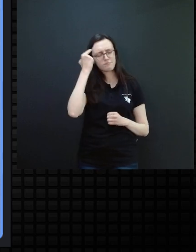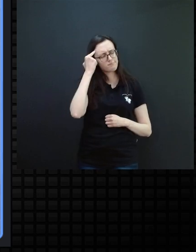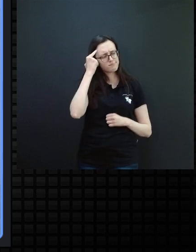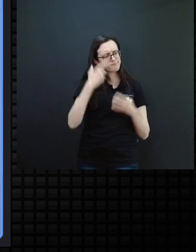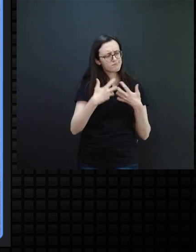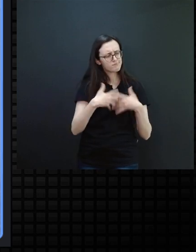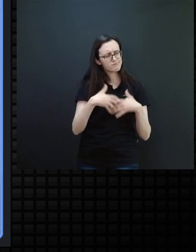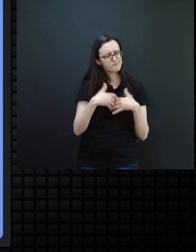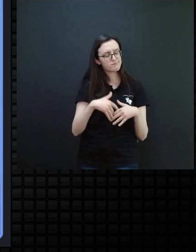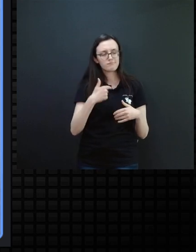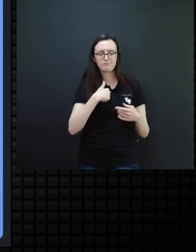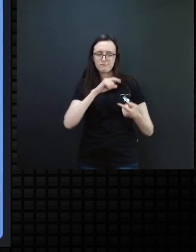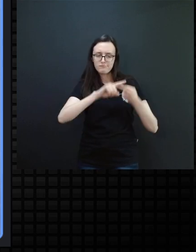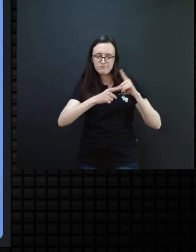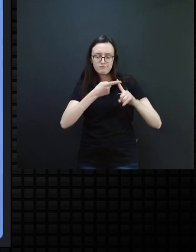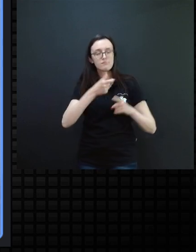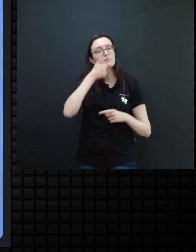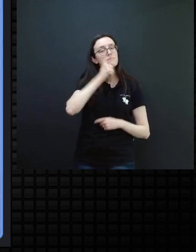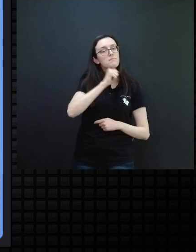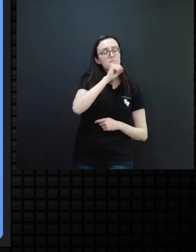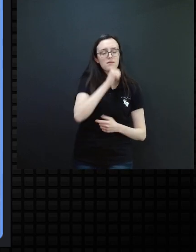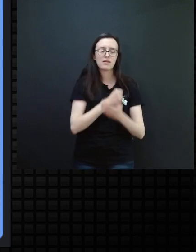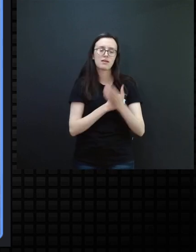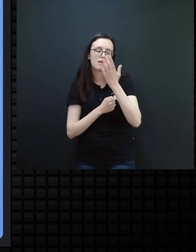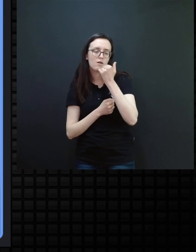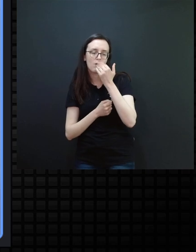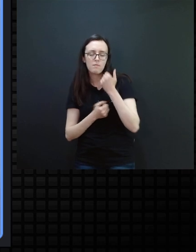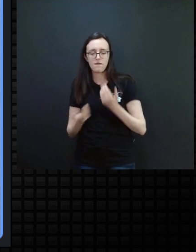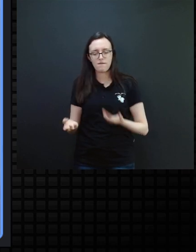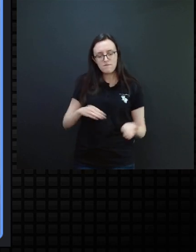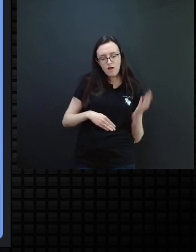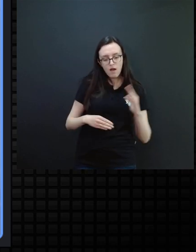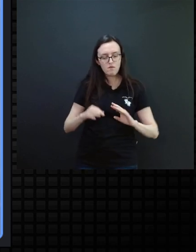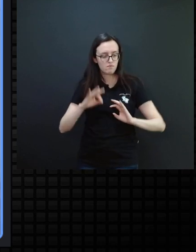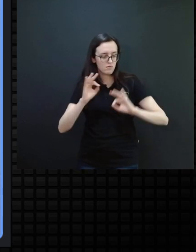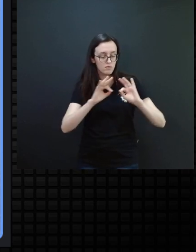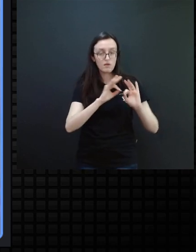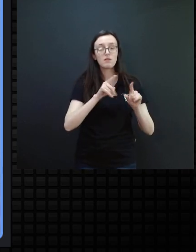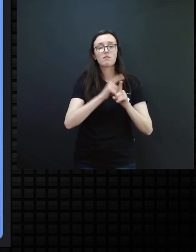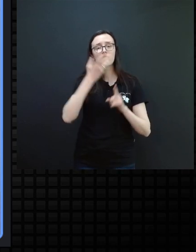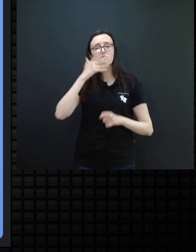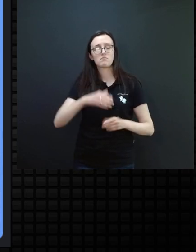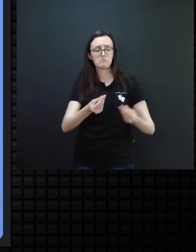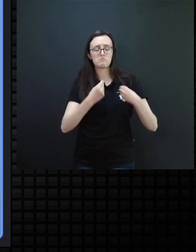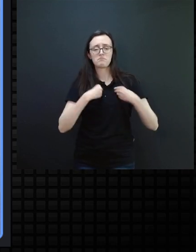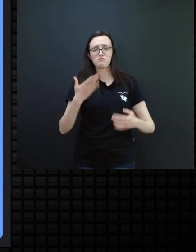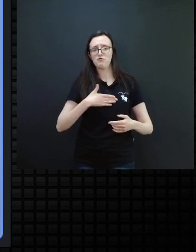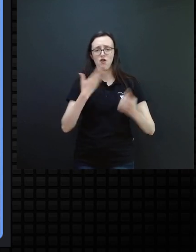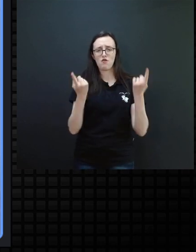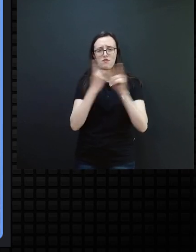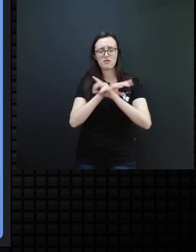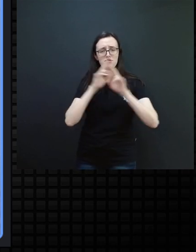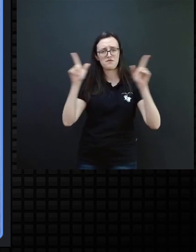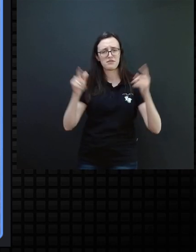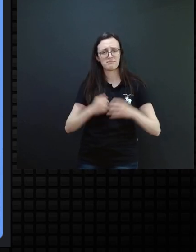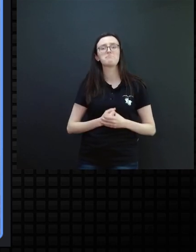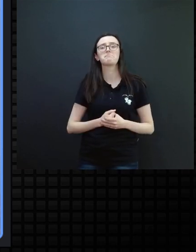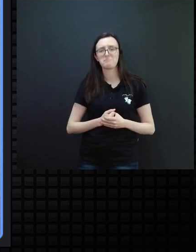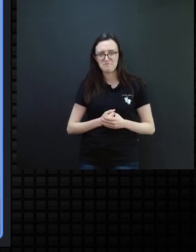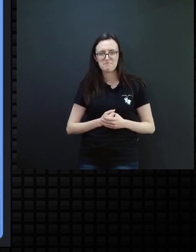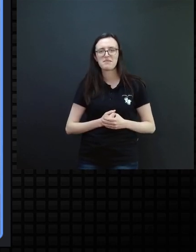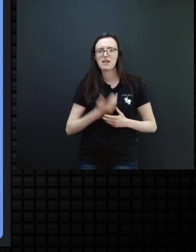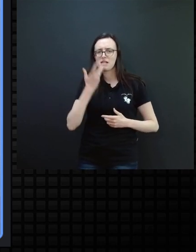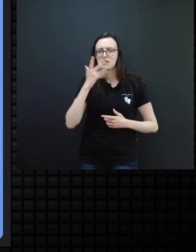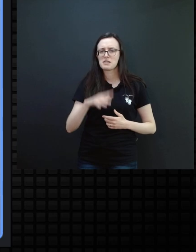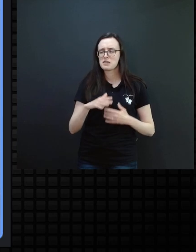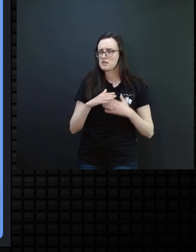que eu estipulei entre mamãe, comer a fraldinha e a criança me surpreender e a criança realmente falar,